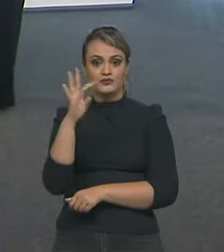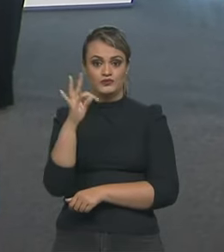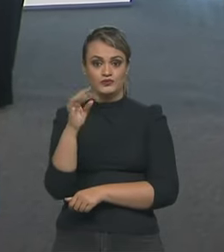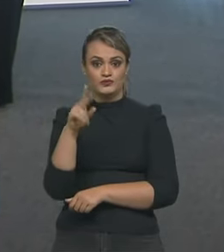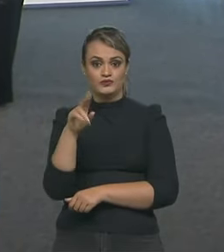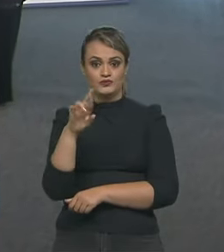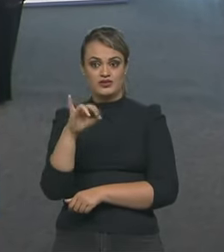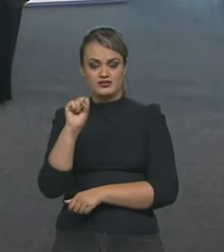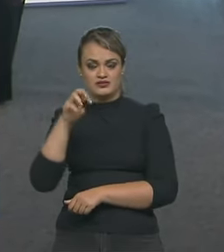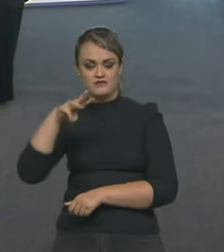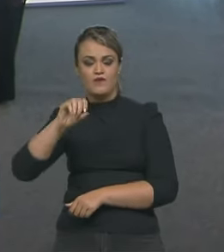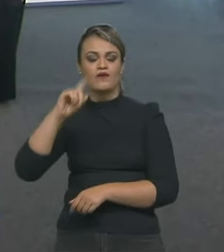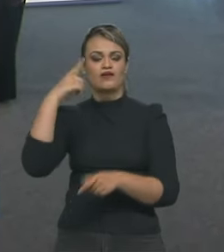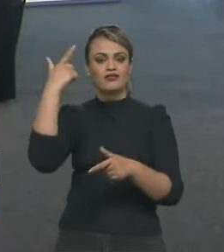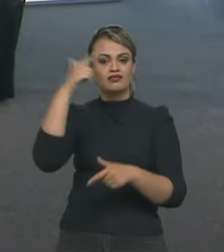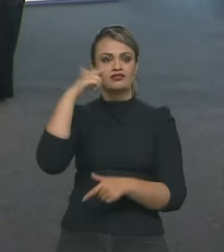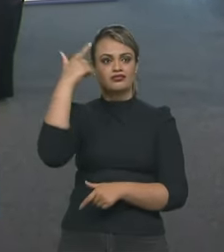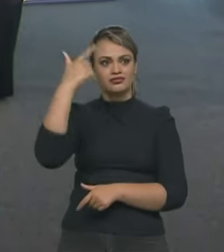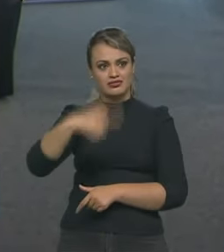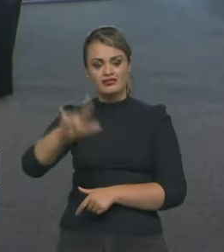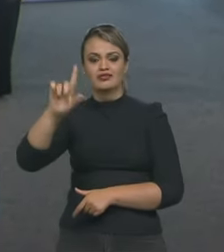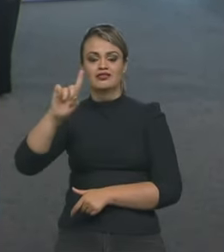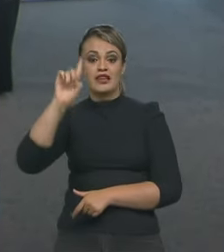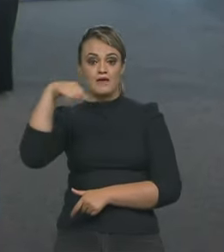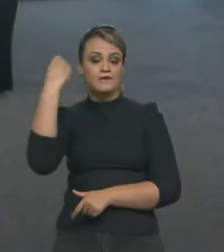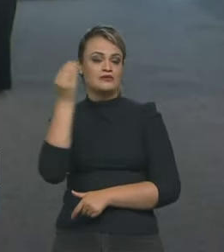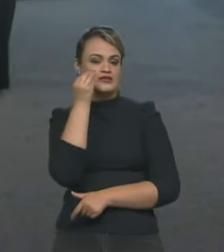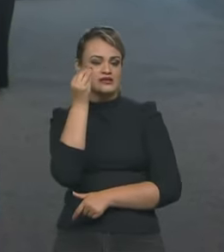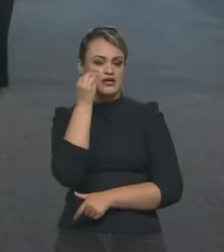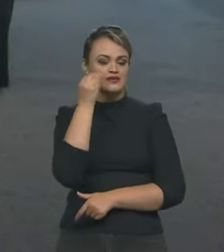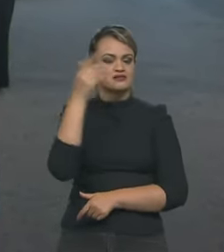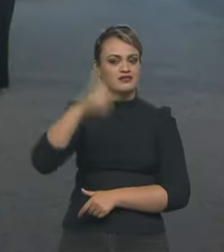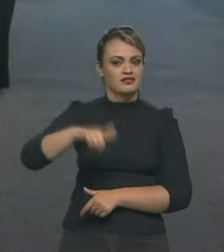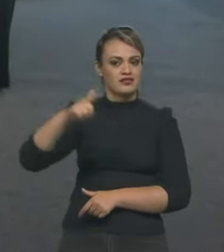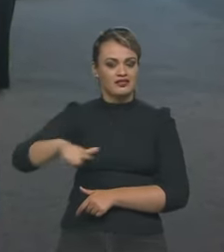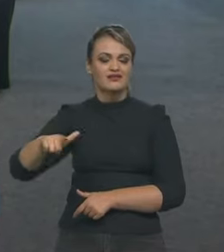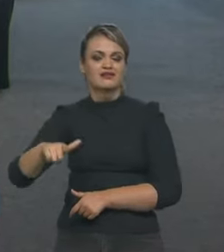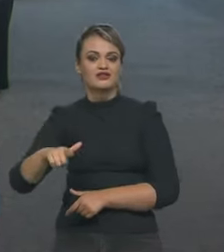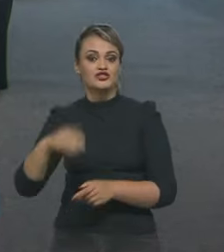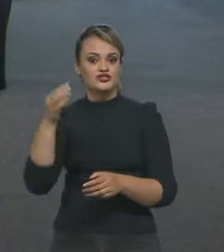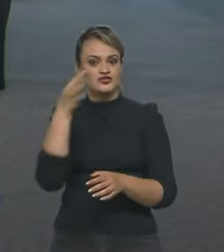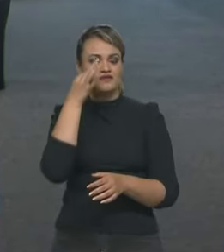verdade ali. Eu queria saber como é você vê essa mudança na formação desses novos pilotos.